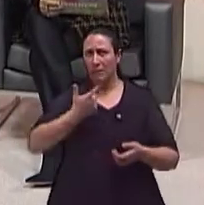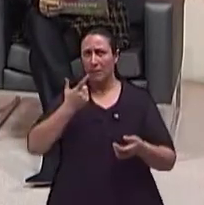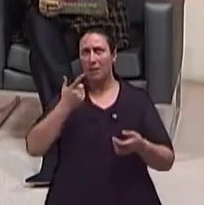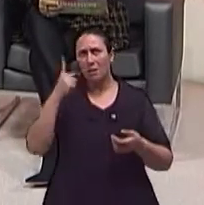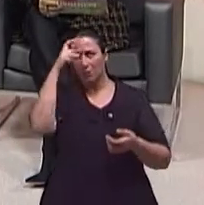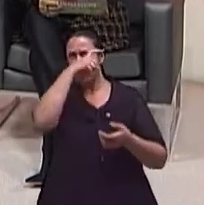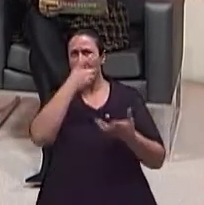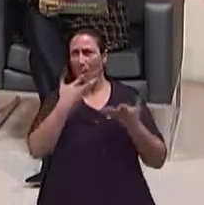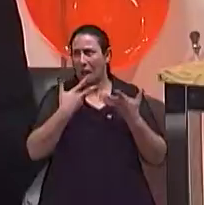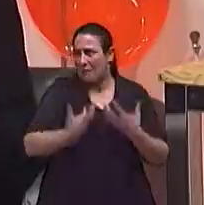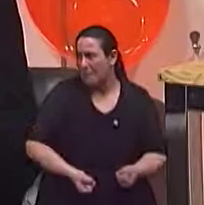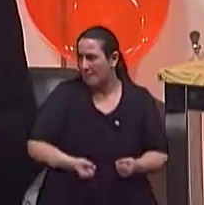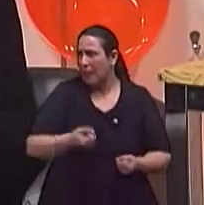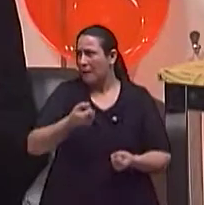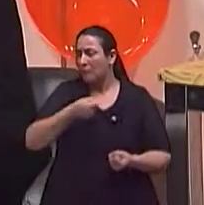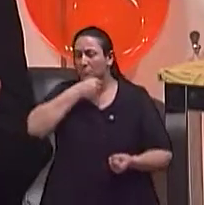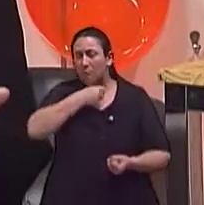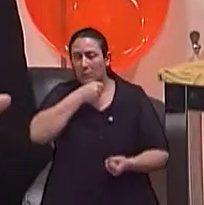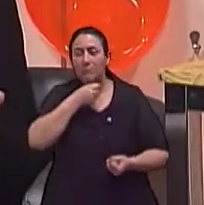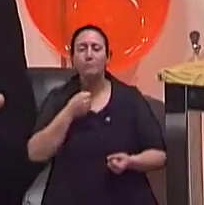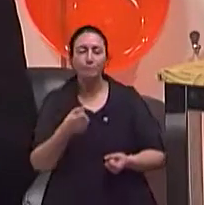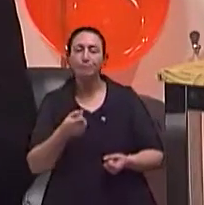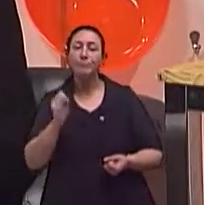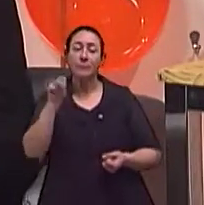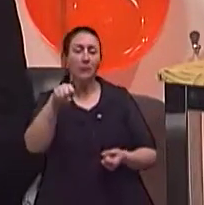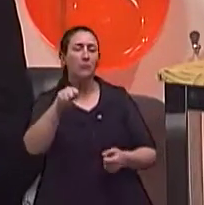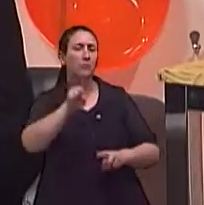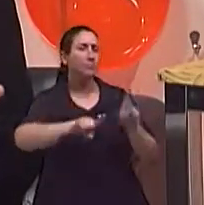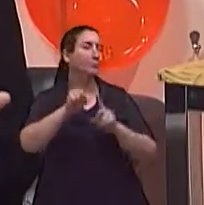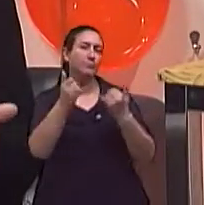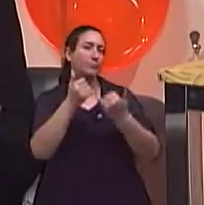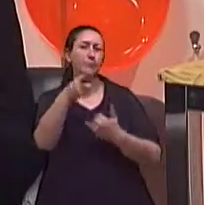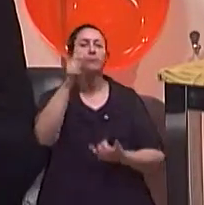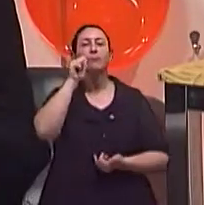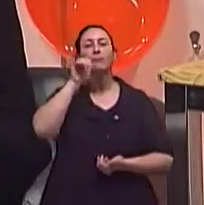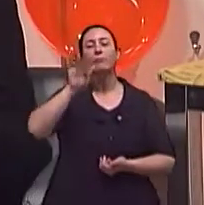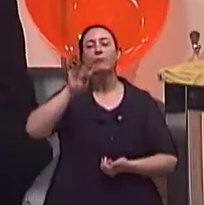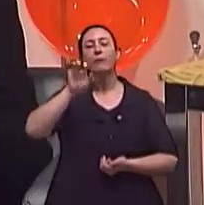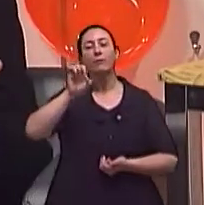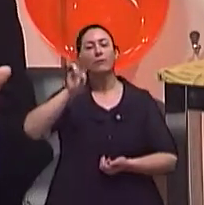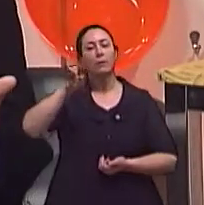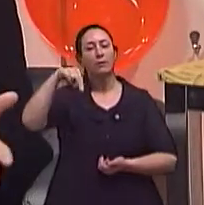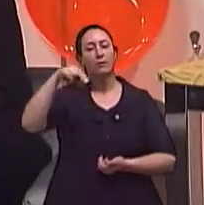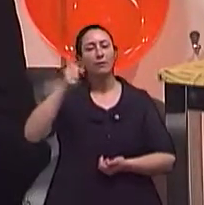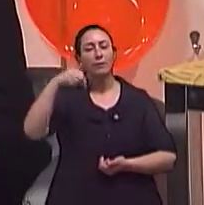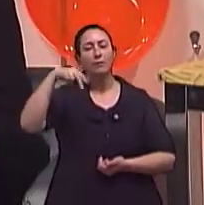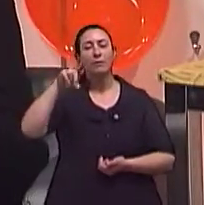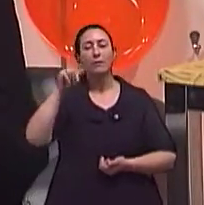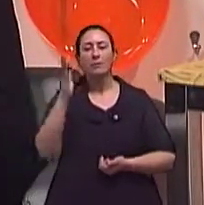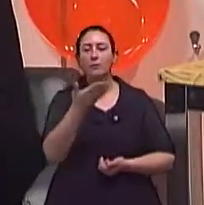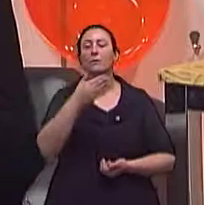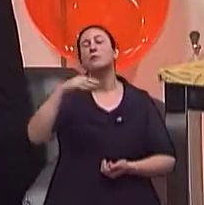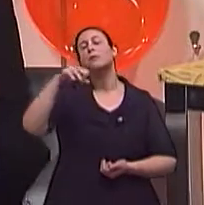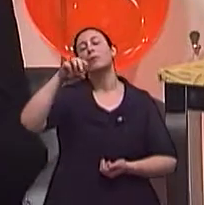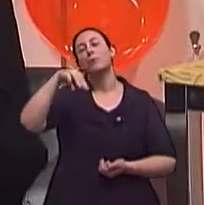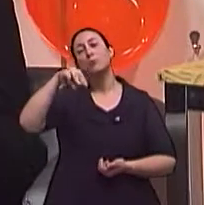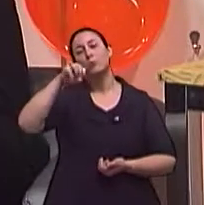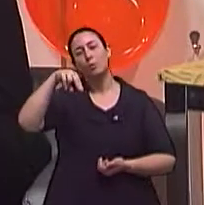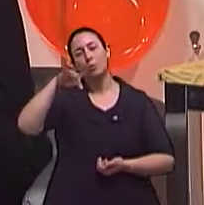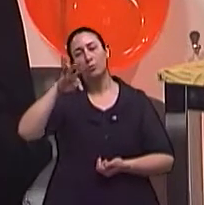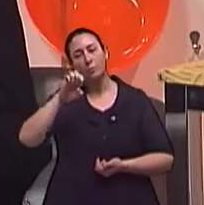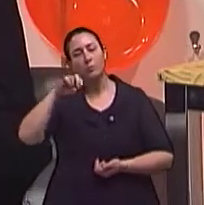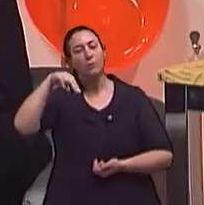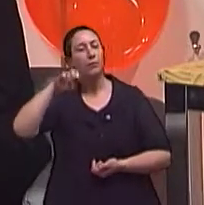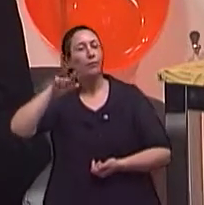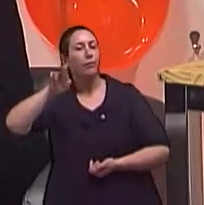aceitação da velhice? É uma modificação. Nós temos exemplos no Brasil. Nós temos a Fernanda Montenegro, nós temos a Natália Timber, nós temos a Bibi Ferreira,